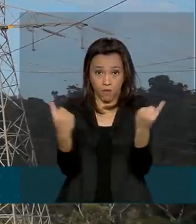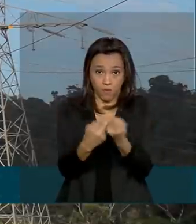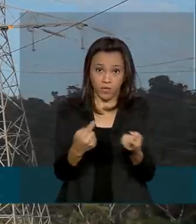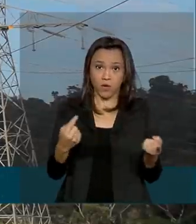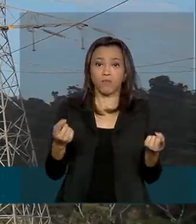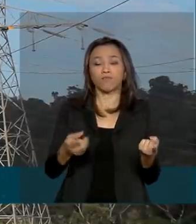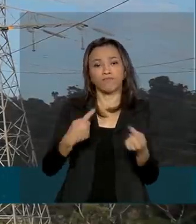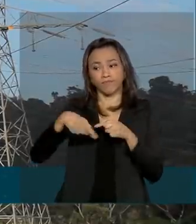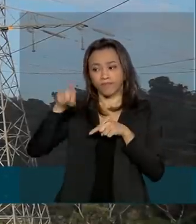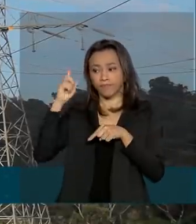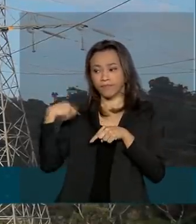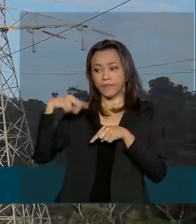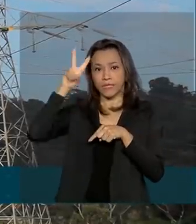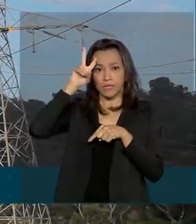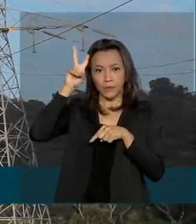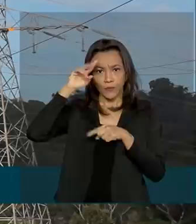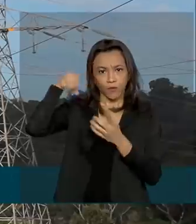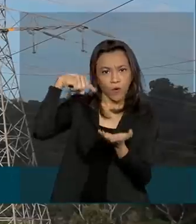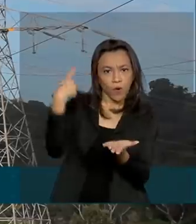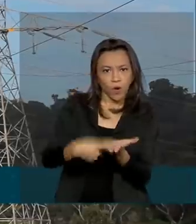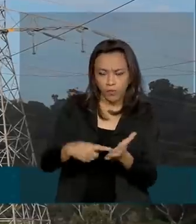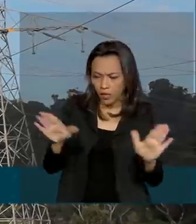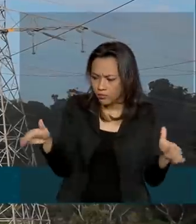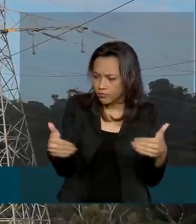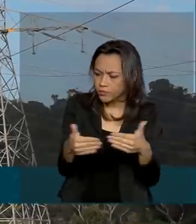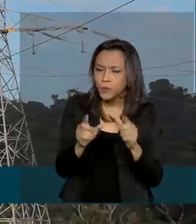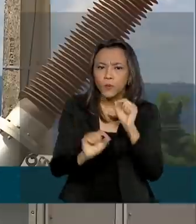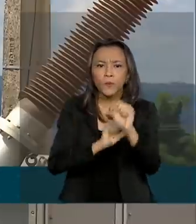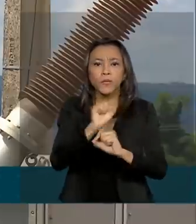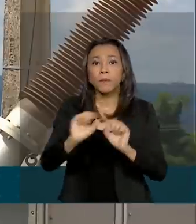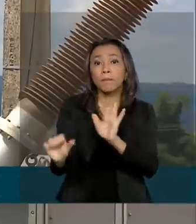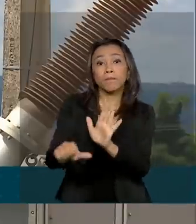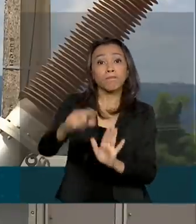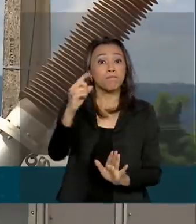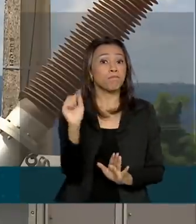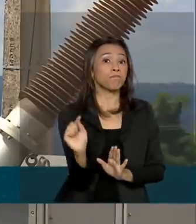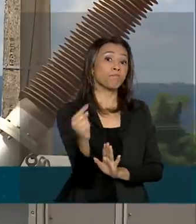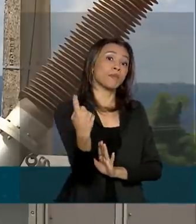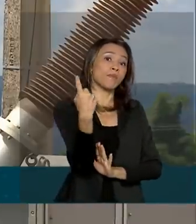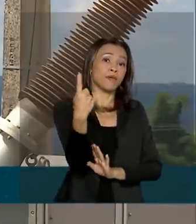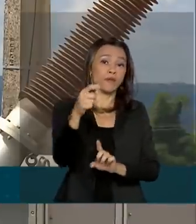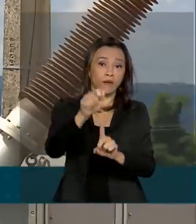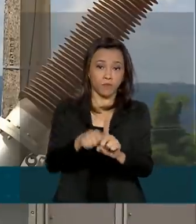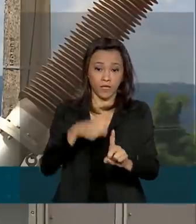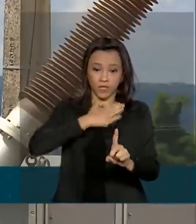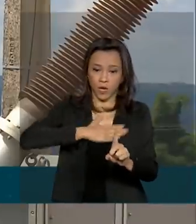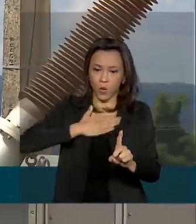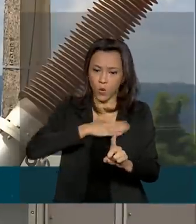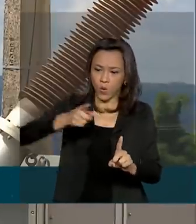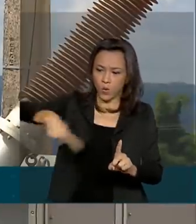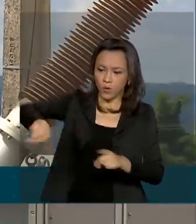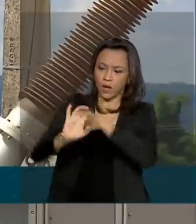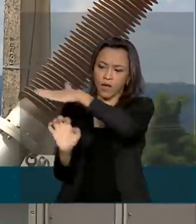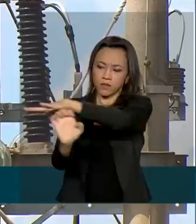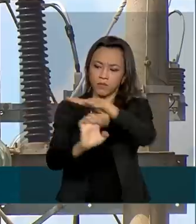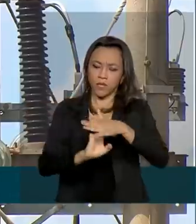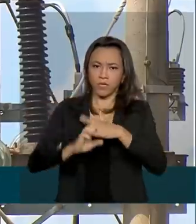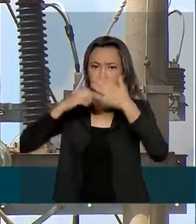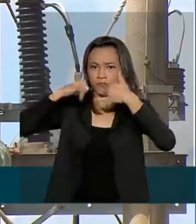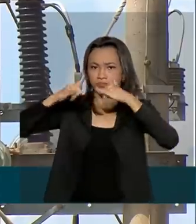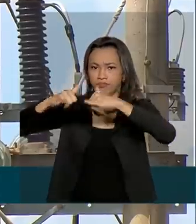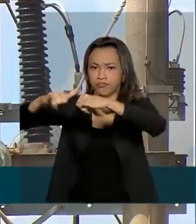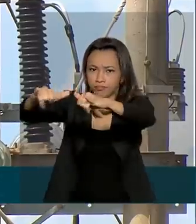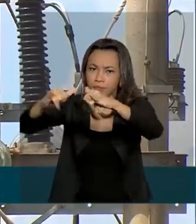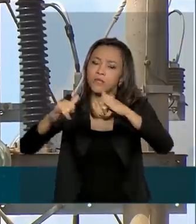segunda-feira, ficou definido que, a partir de 1º de agosto, as concessionárias e distribuidoras de energia elétrica